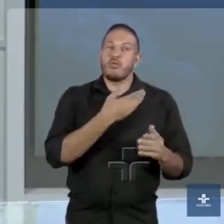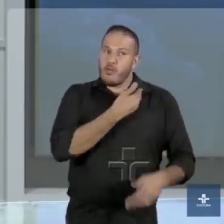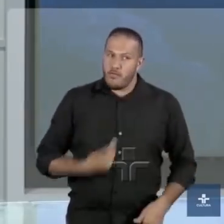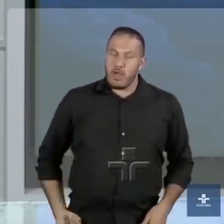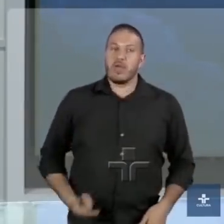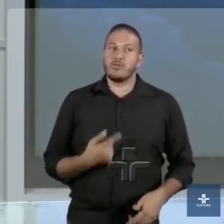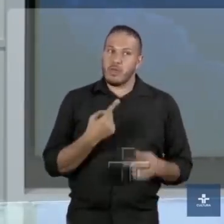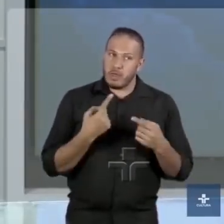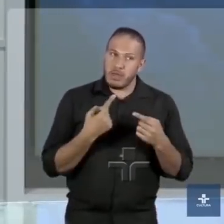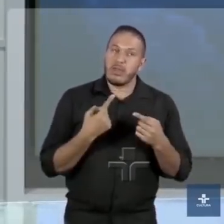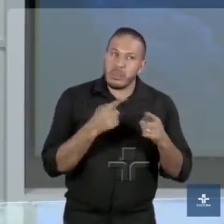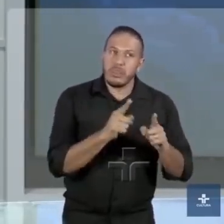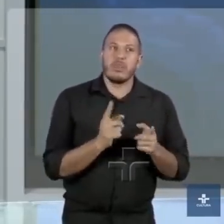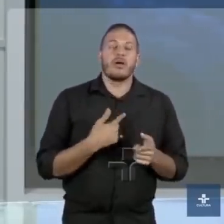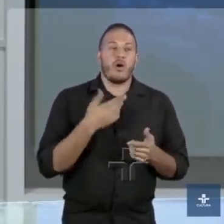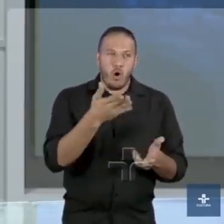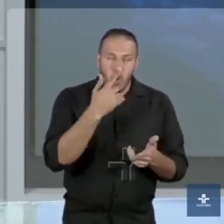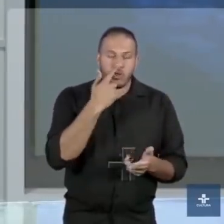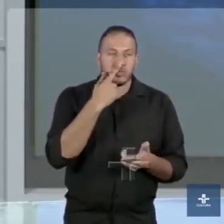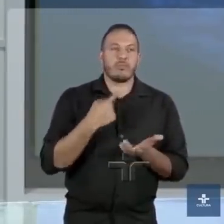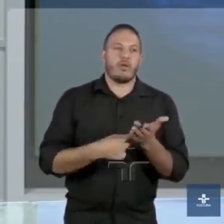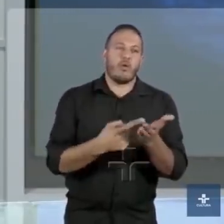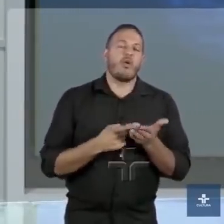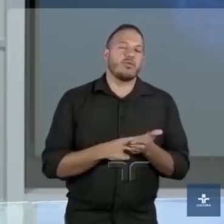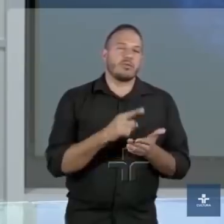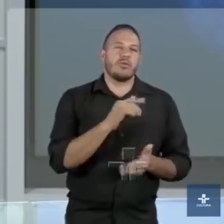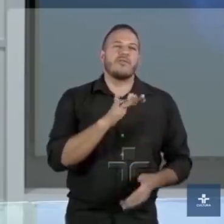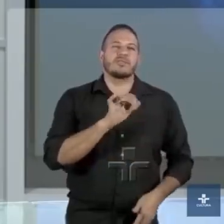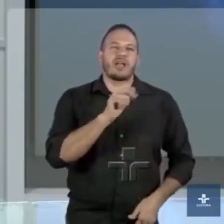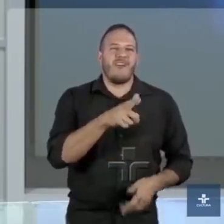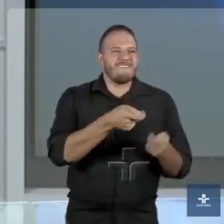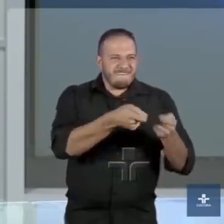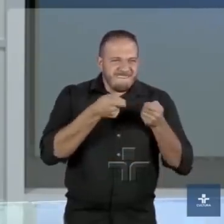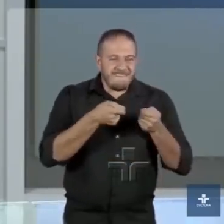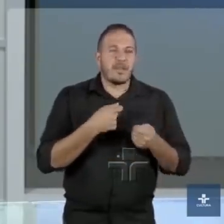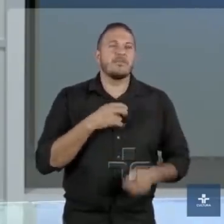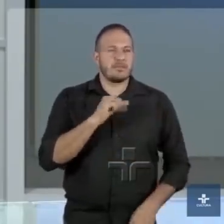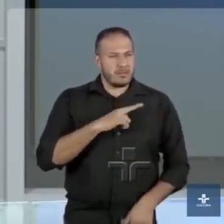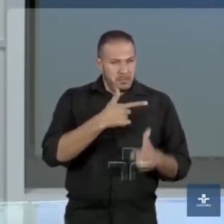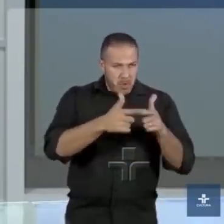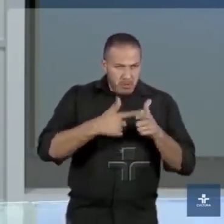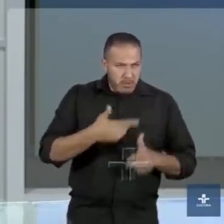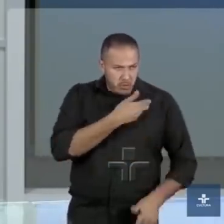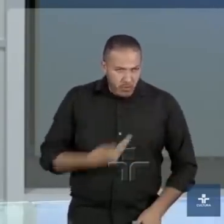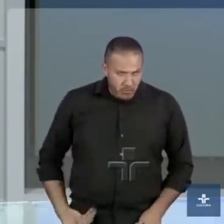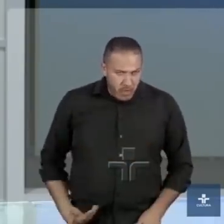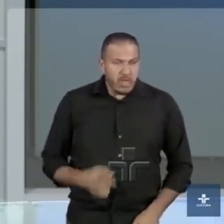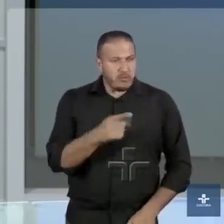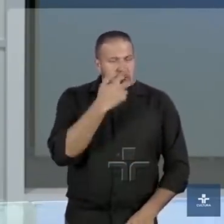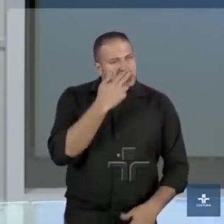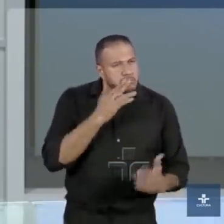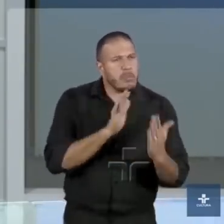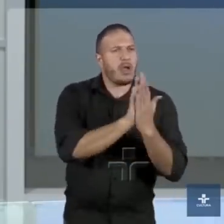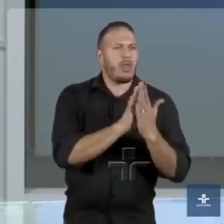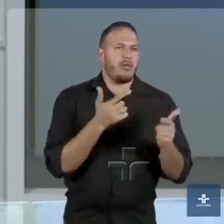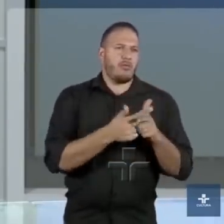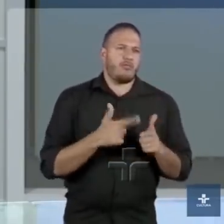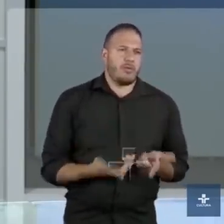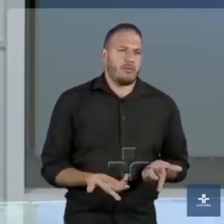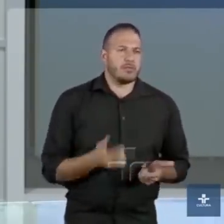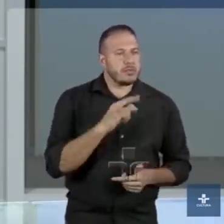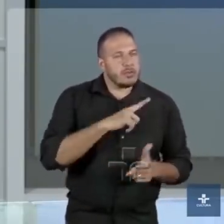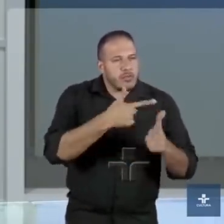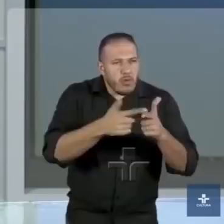com o arrocho fiscal que está fazendo. Portanto, se tem problema no governo, o problema tem que ser enfrentado. Se tem